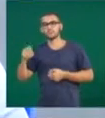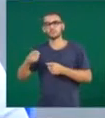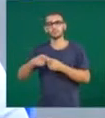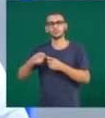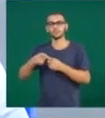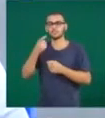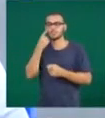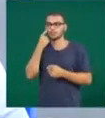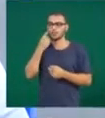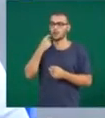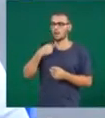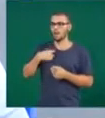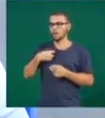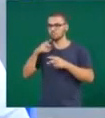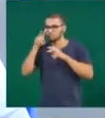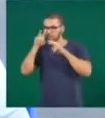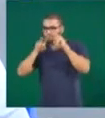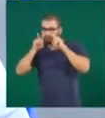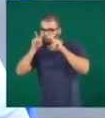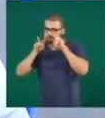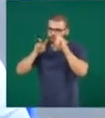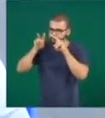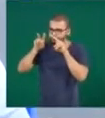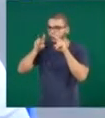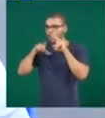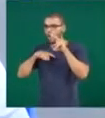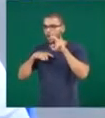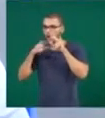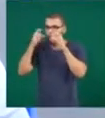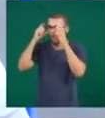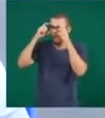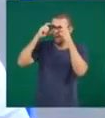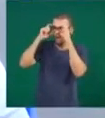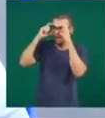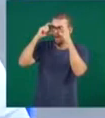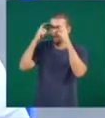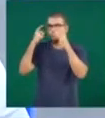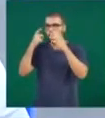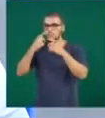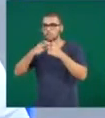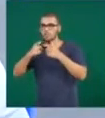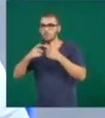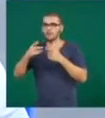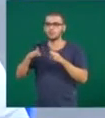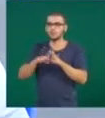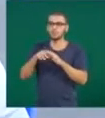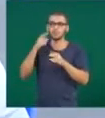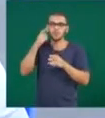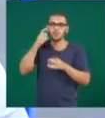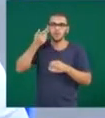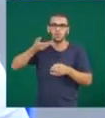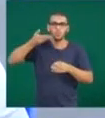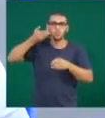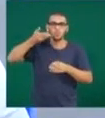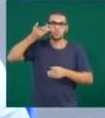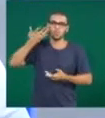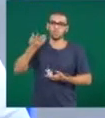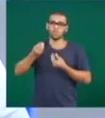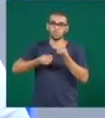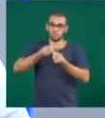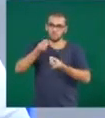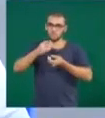oftalmologista consegue observar lesões do nervo óptico, a pressão intraocular mais alta,